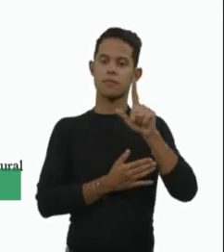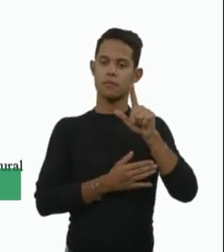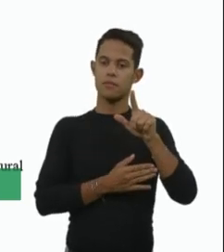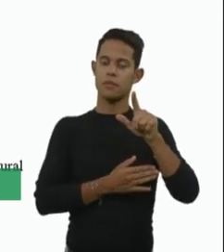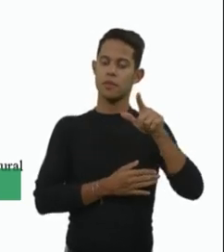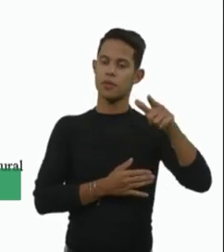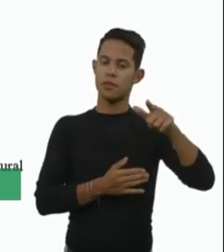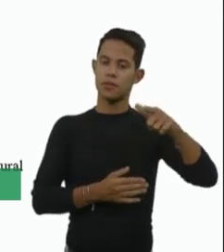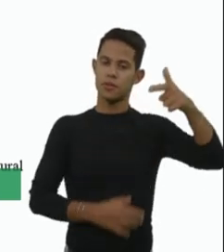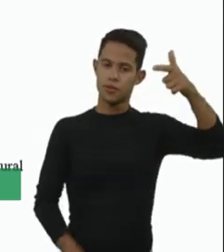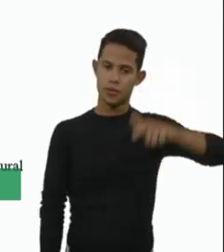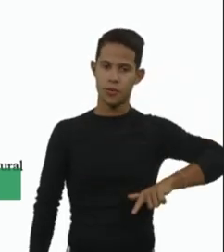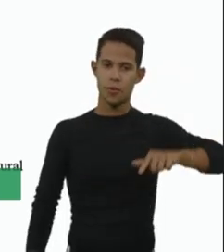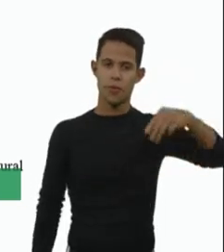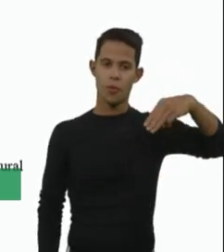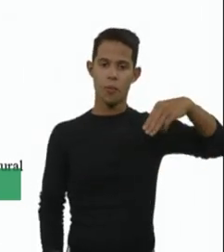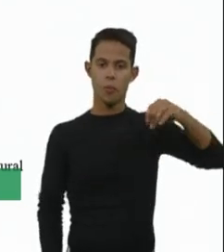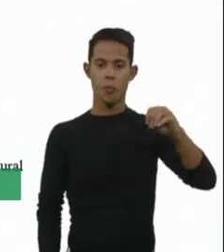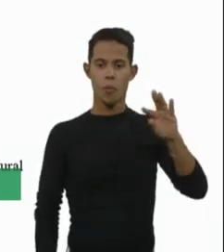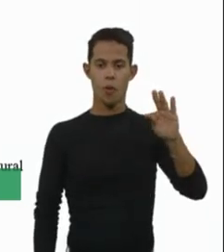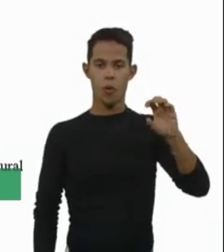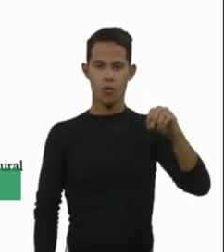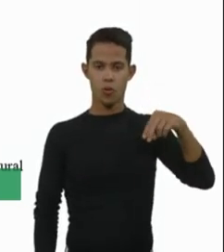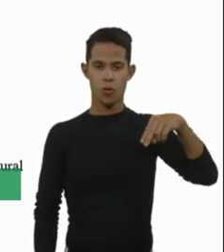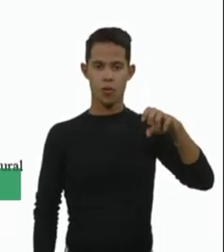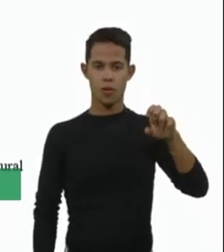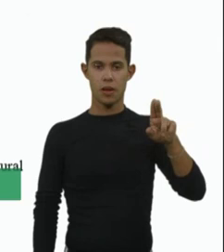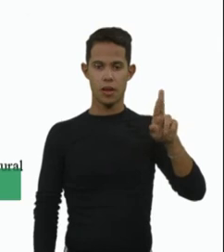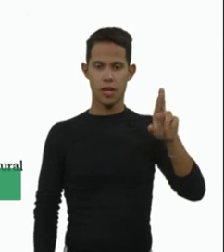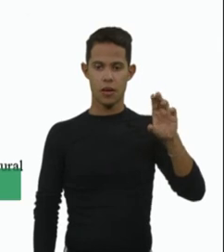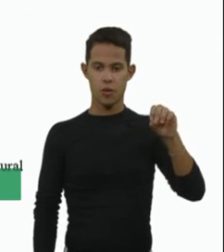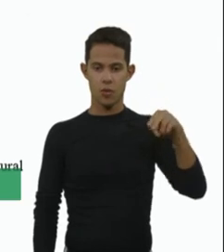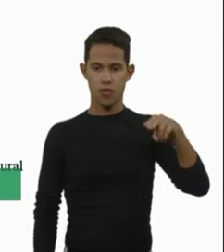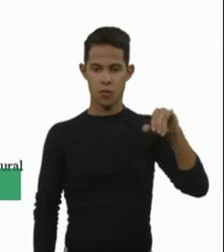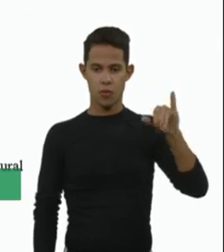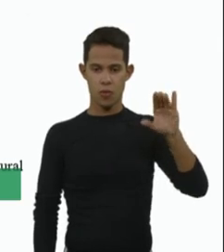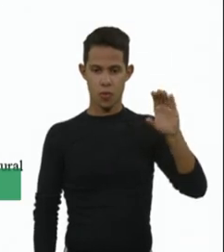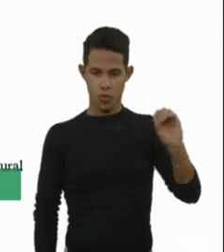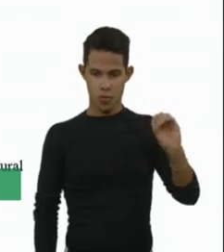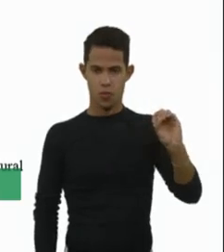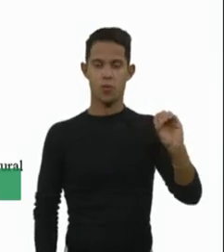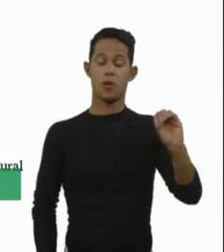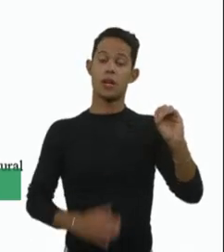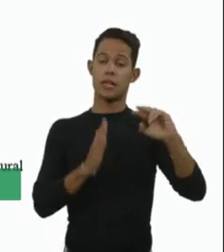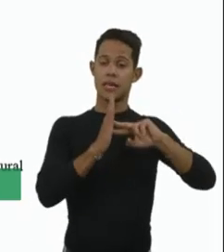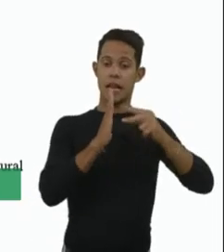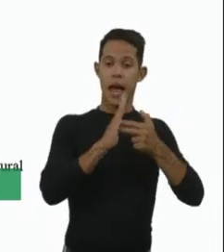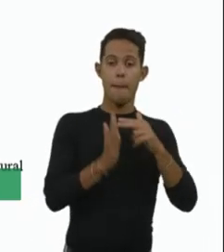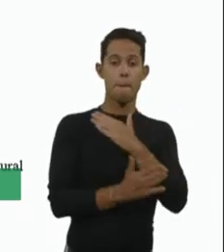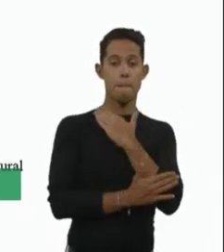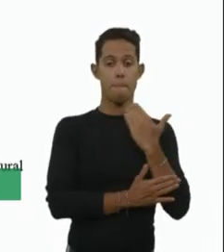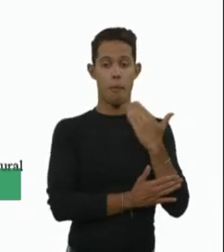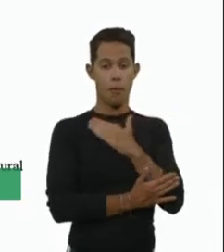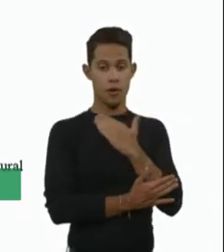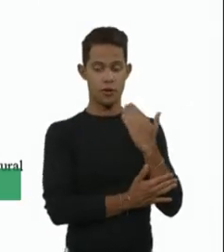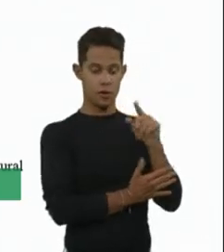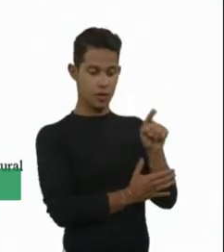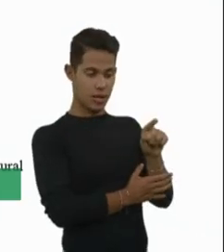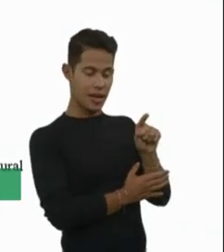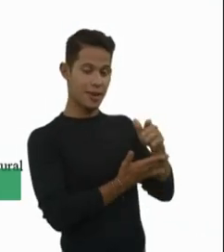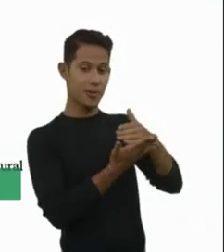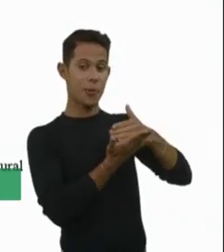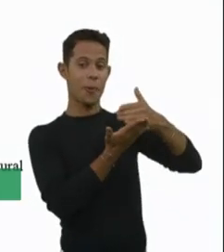tempo é motoneurônio, então, por quê? Porque a gente já tem estudos que mostram que a morte dos motoneurônios, eles iniciam já a entrar útero, né,